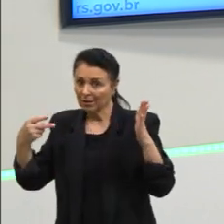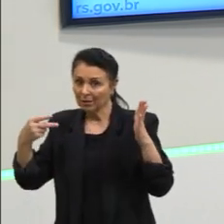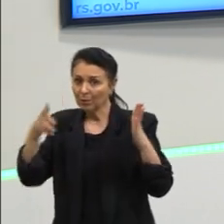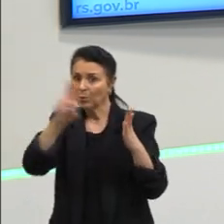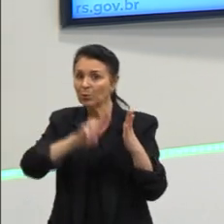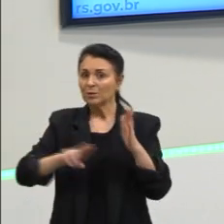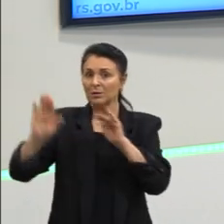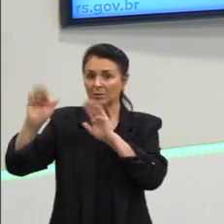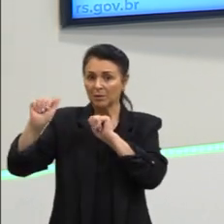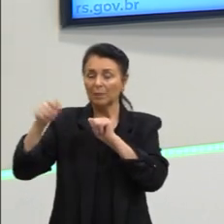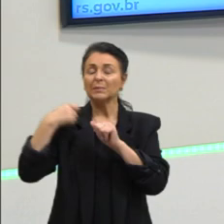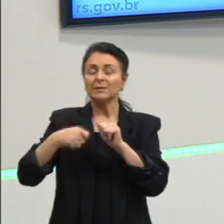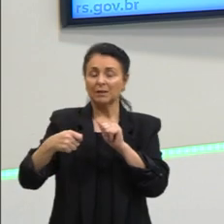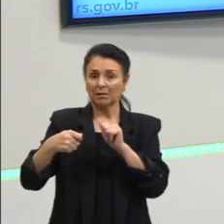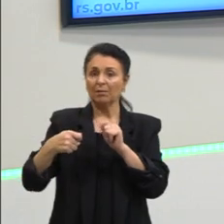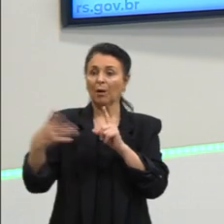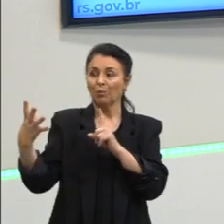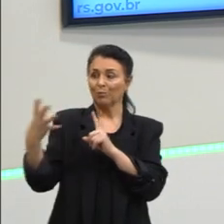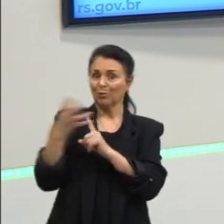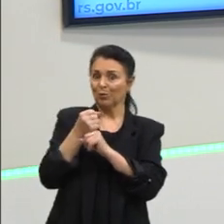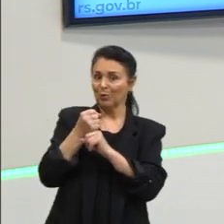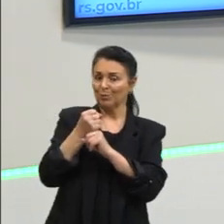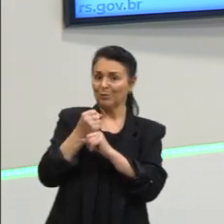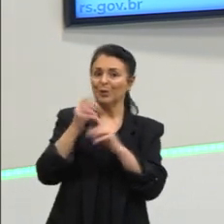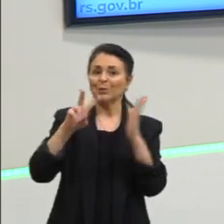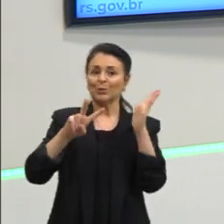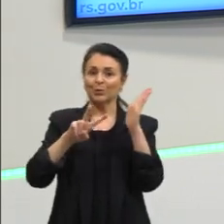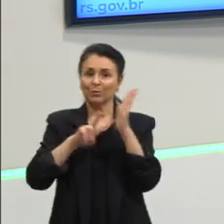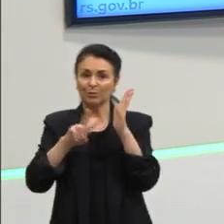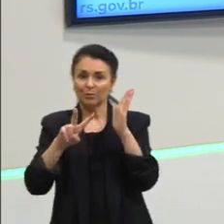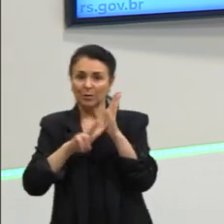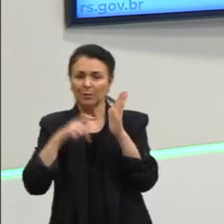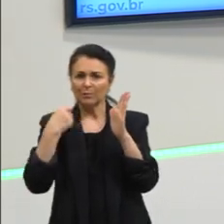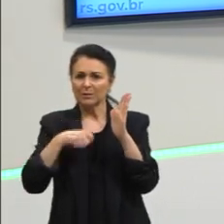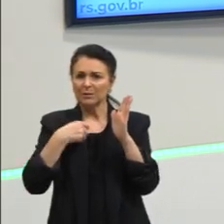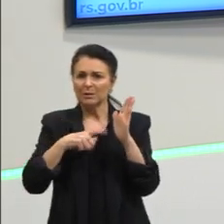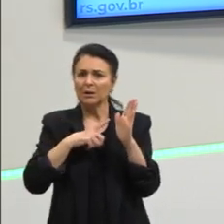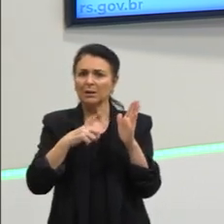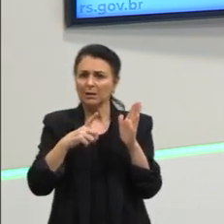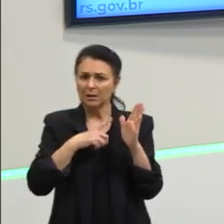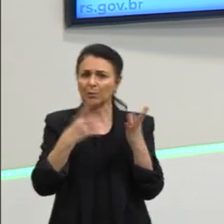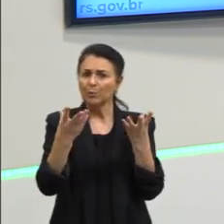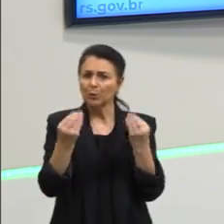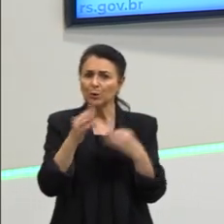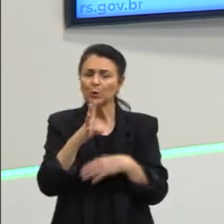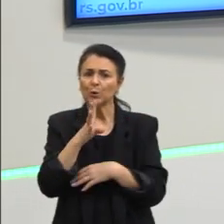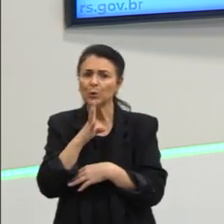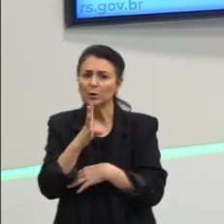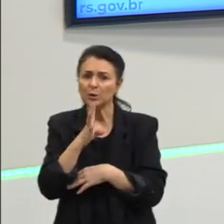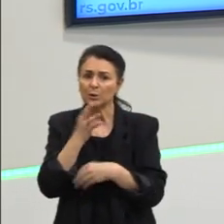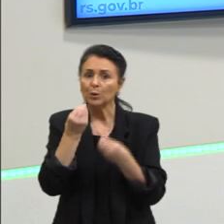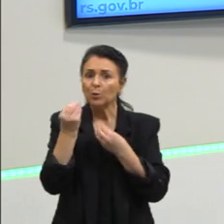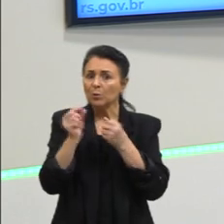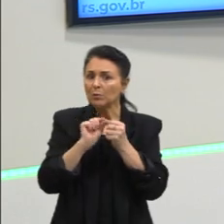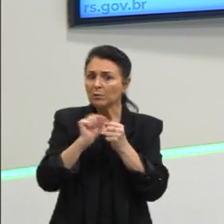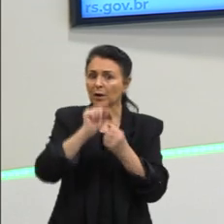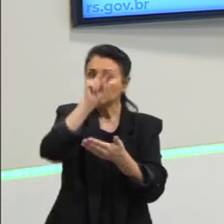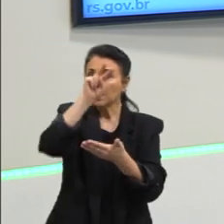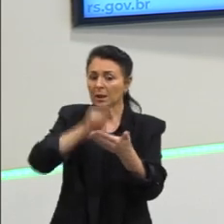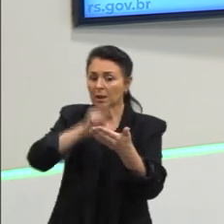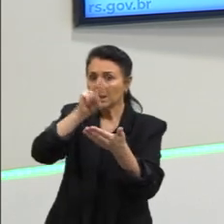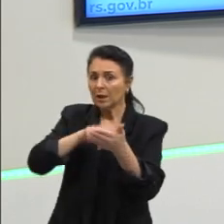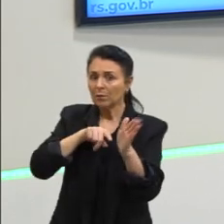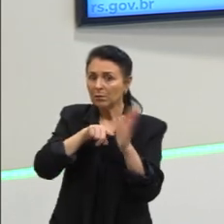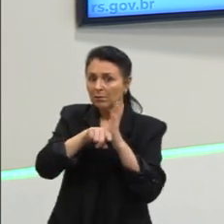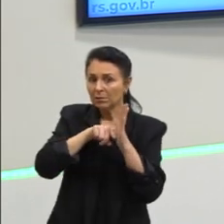isso Você precisa dominar O vocabulário Precisa ter Um amplo vocabulário Da língua espanhola E isso só consegue Através da leitura E da pesquisa